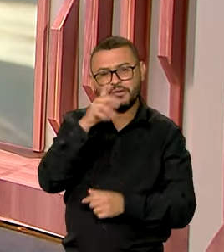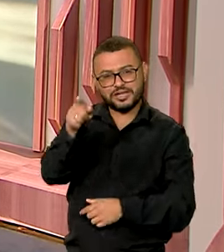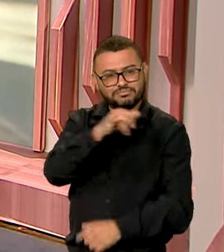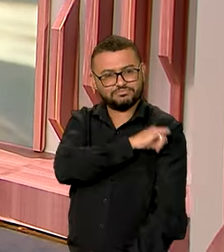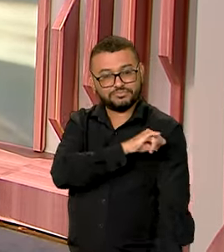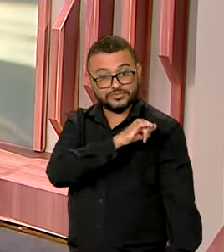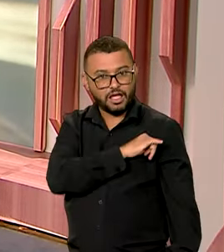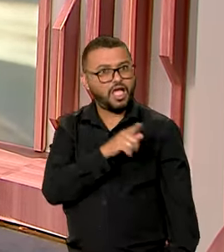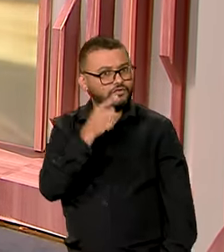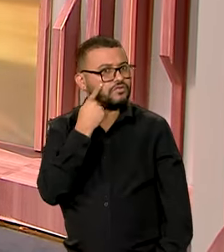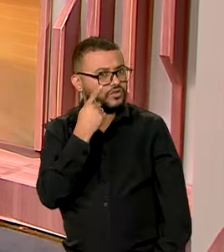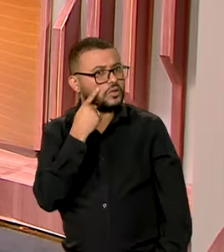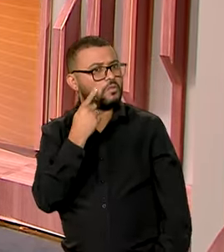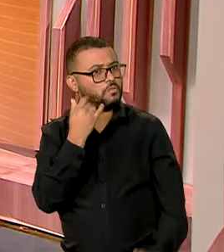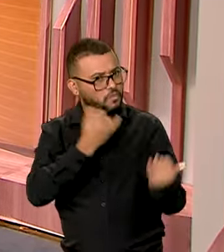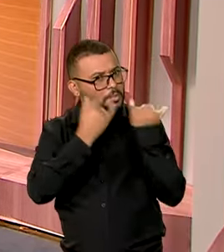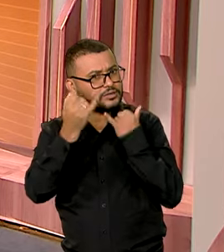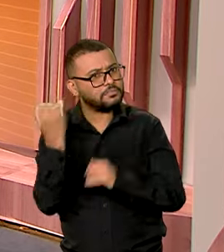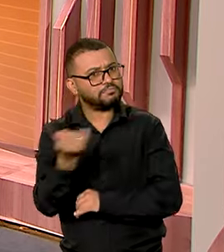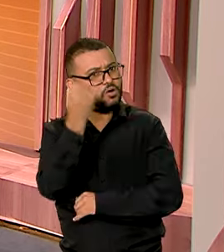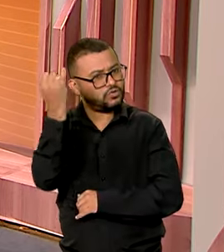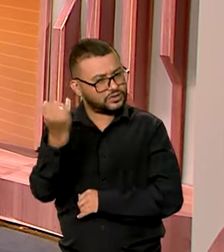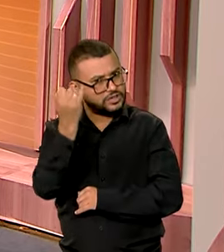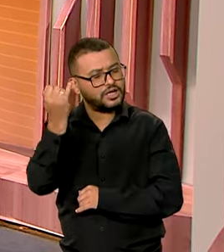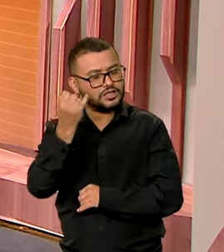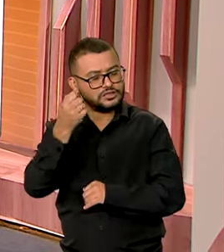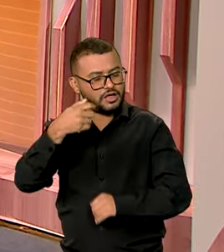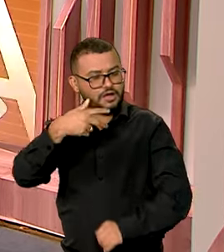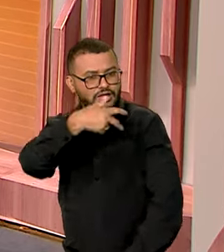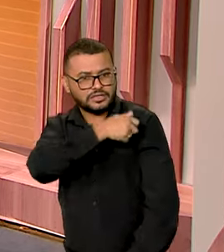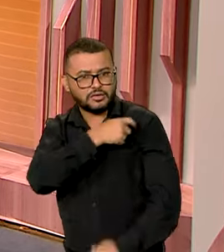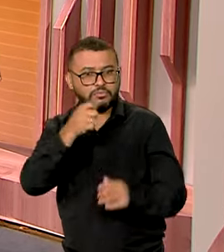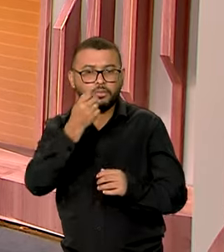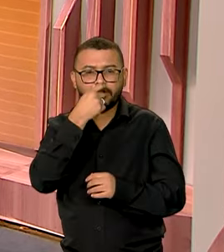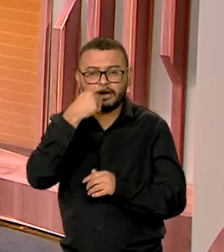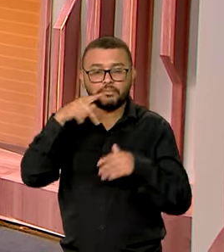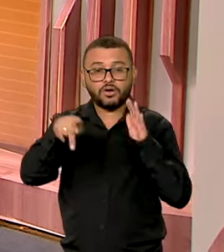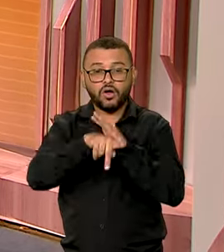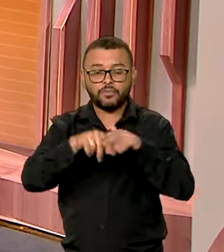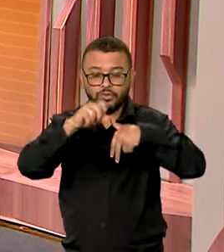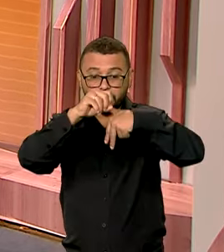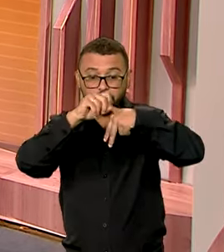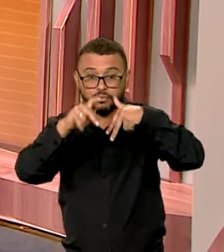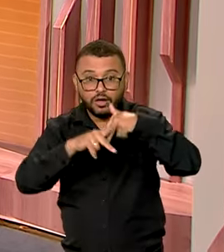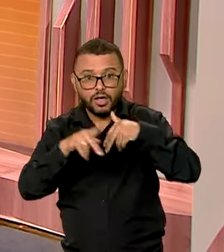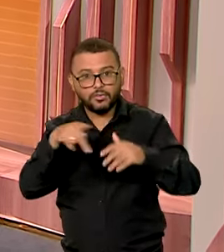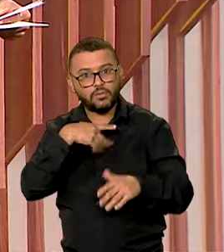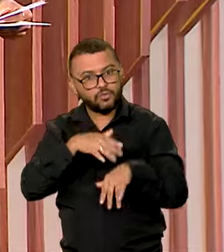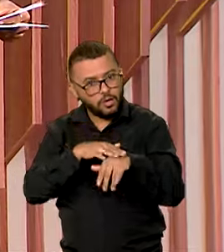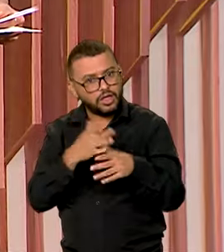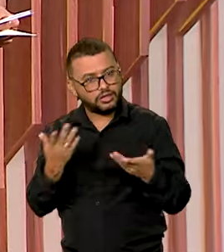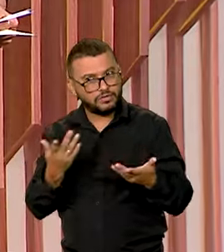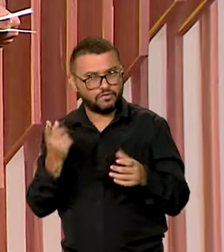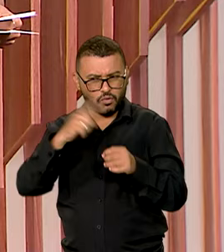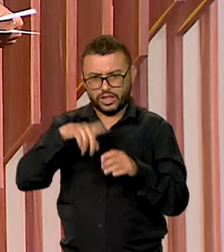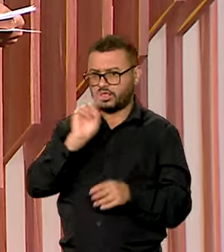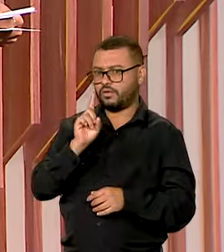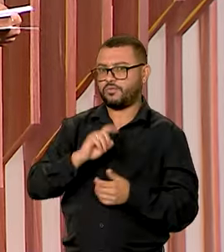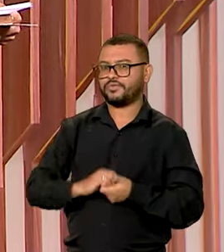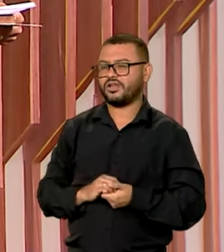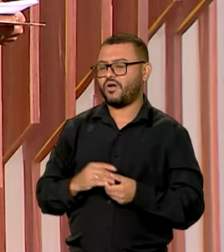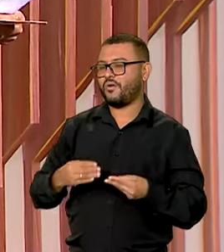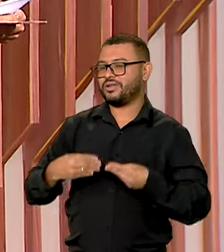Janeiro. Informação importante sobre a vacinação contra a poliomielite. A não pode deixar essa doença voltar, não. E o Ministério da